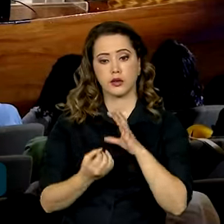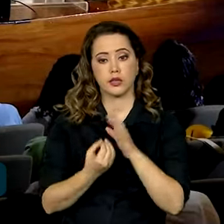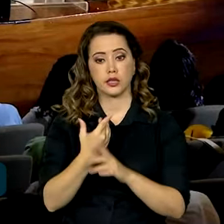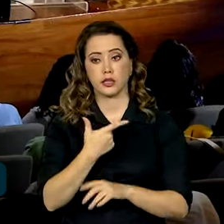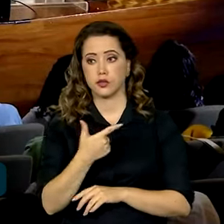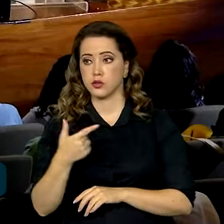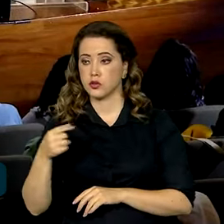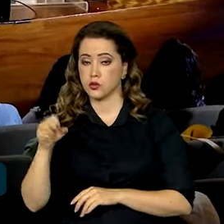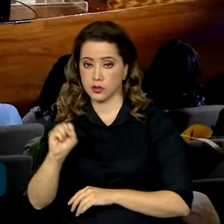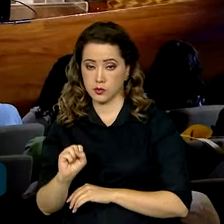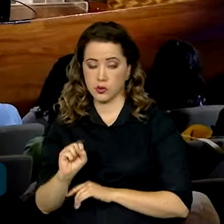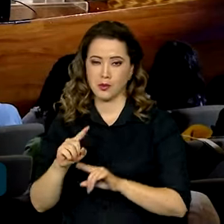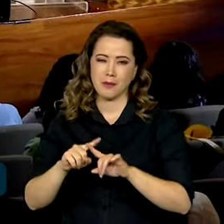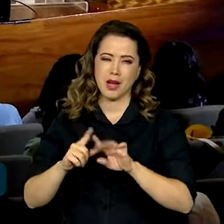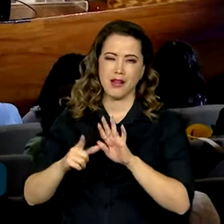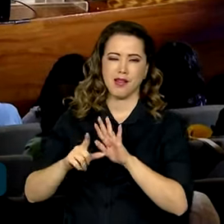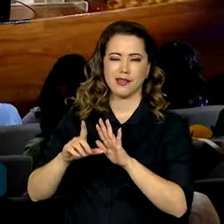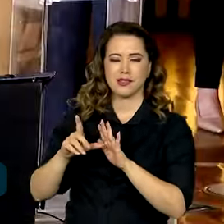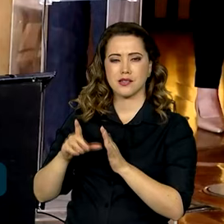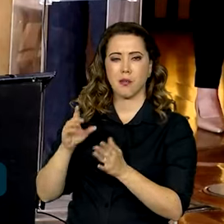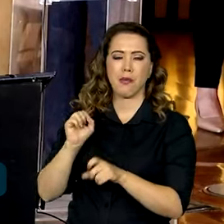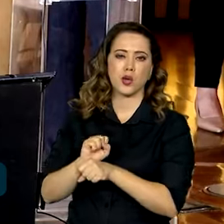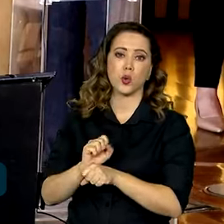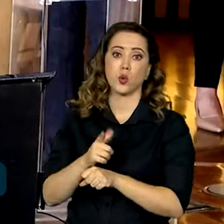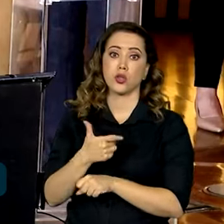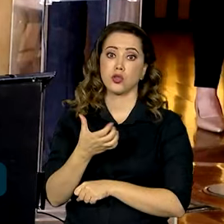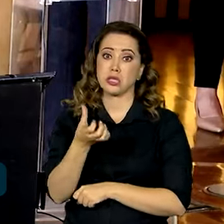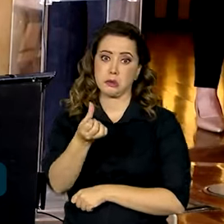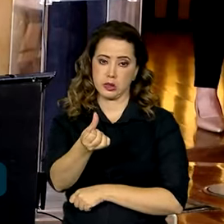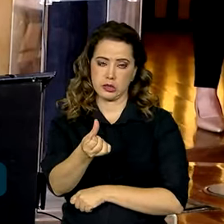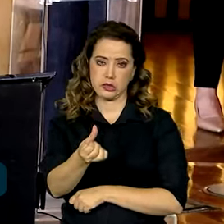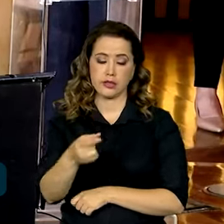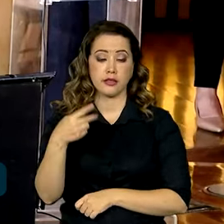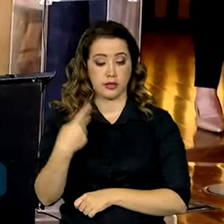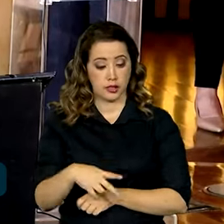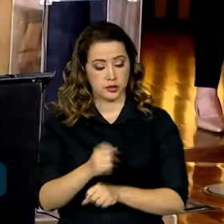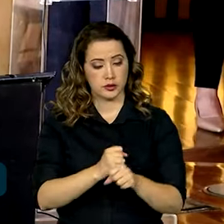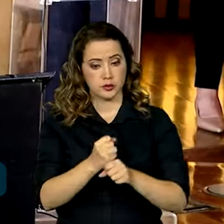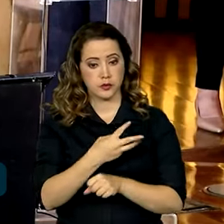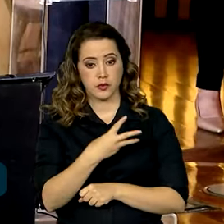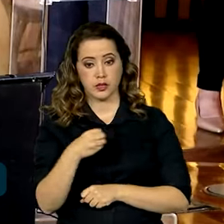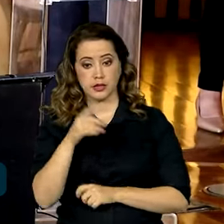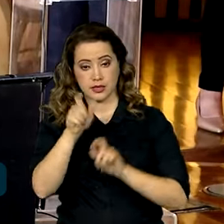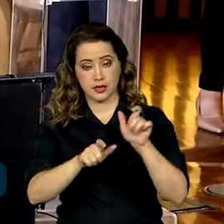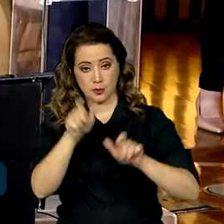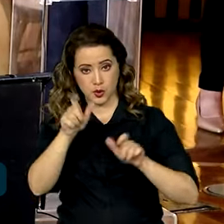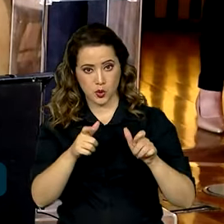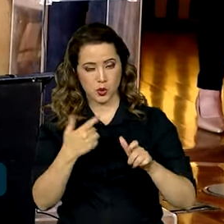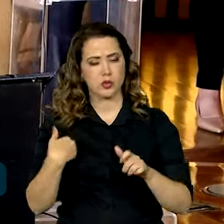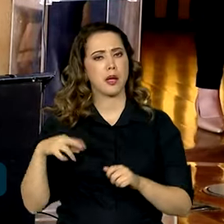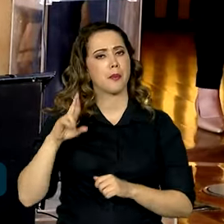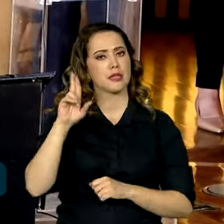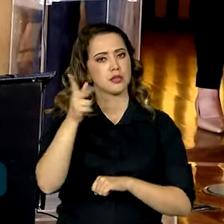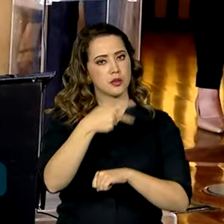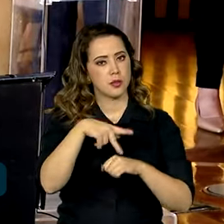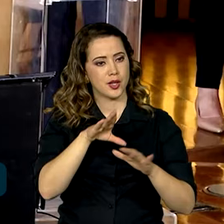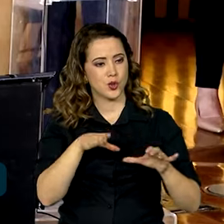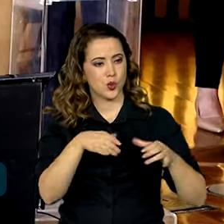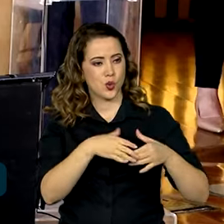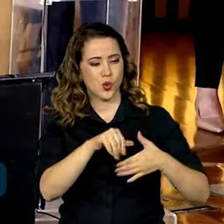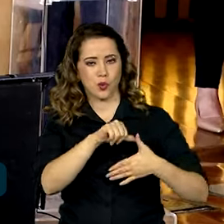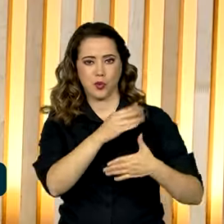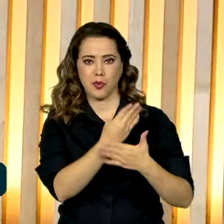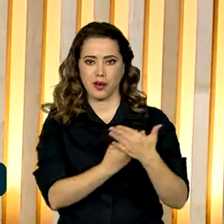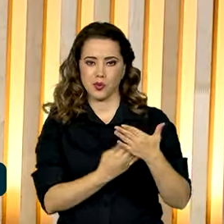não era realizada desde 2016. Este ano, cerca de 300 representantes de países que integram o Mercosul